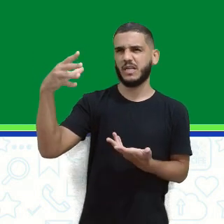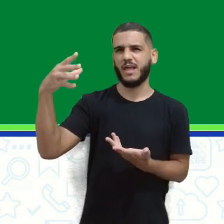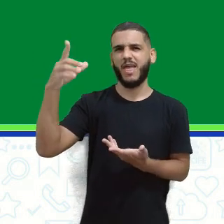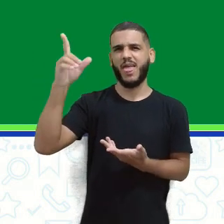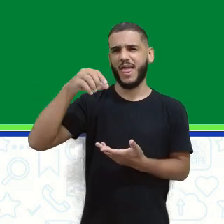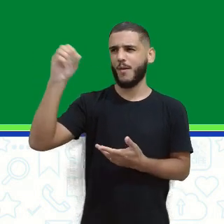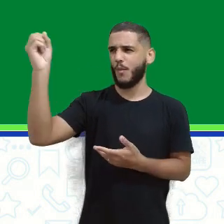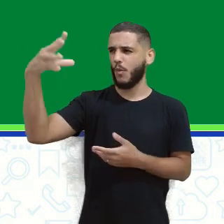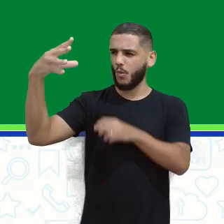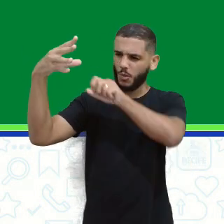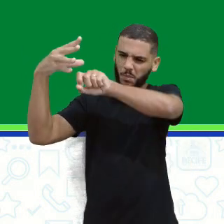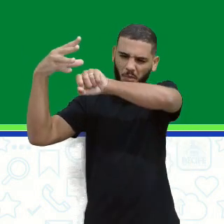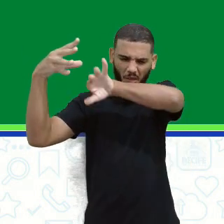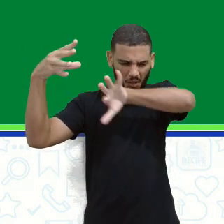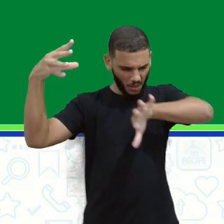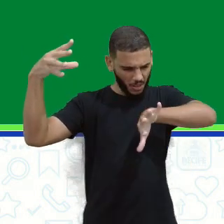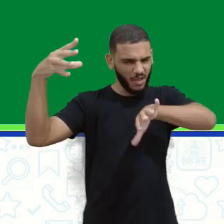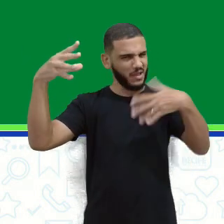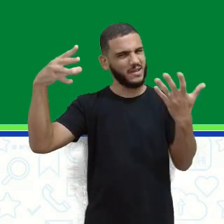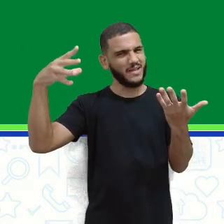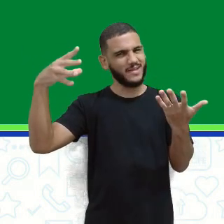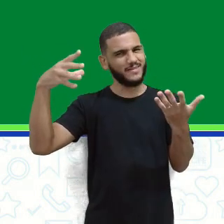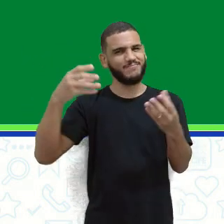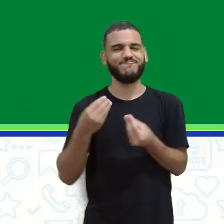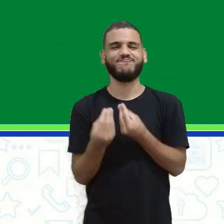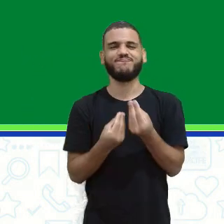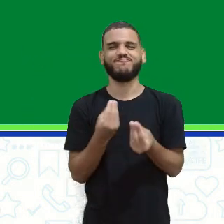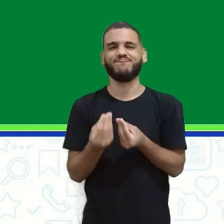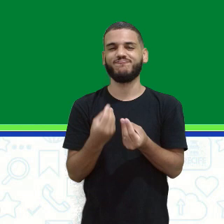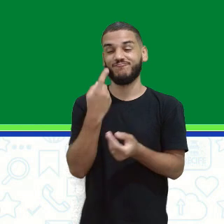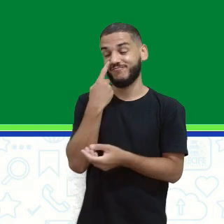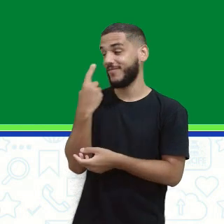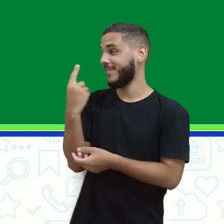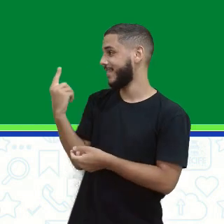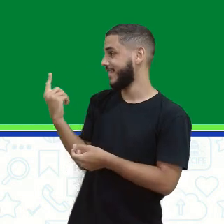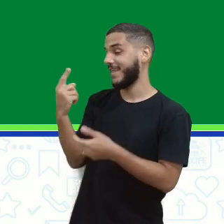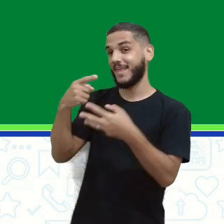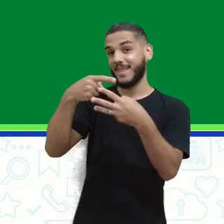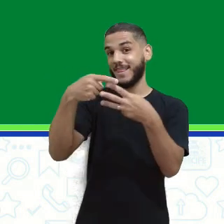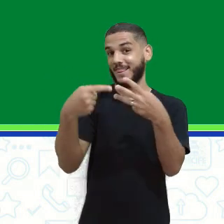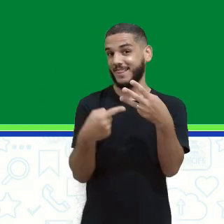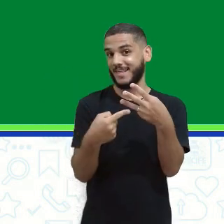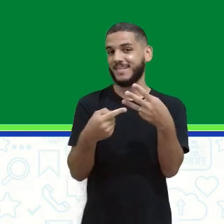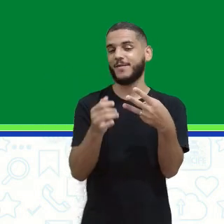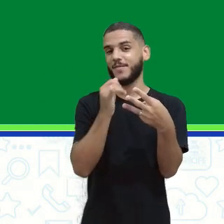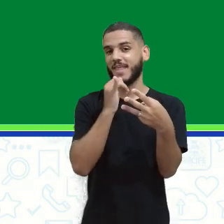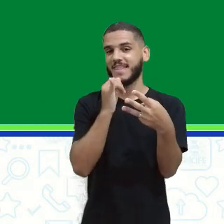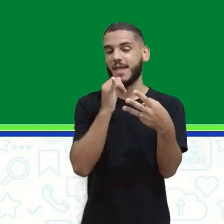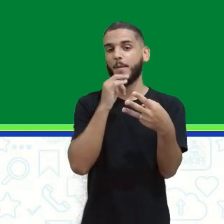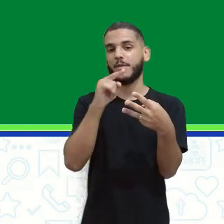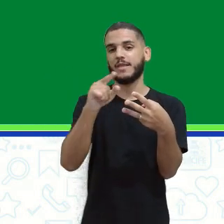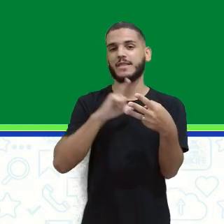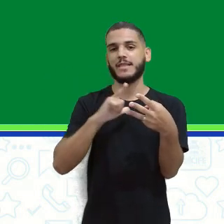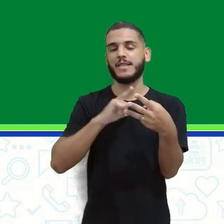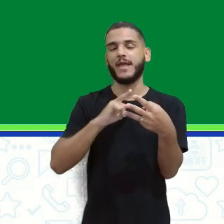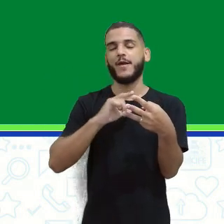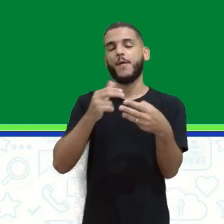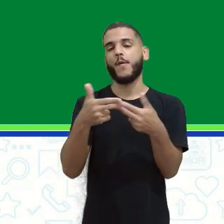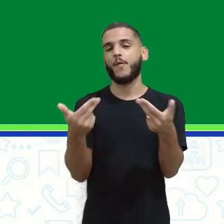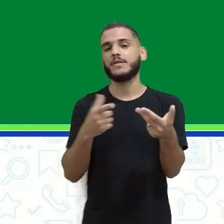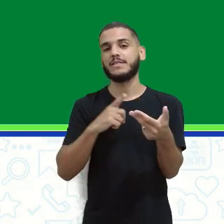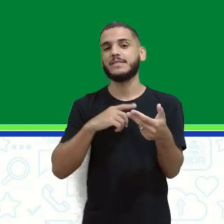de luz e fontes luminosas. A gente está vendo aí três exemplos de corpos que emitem luz,